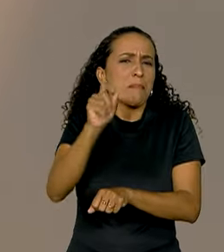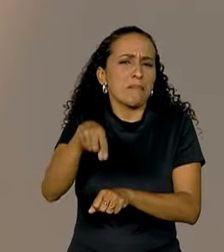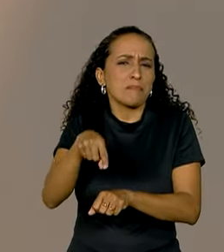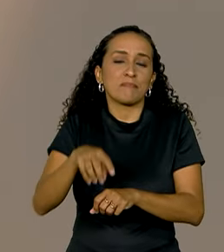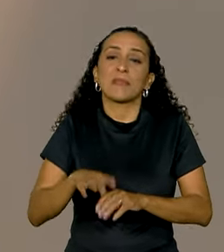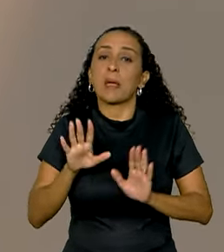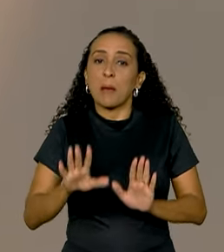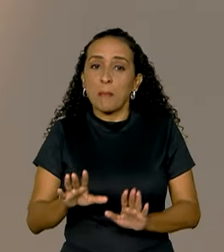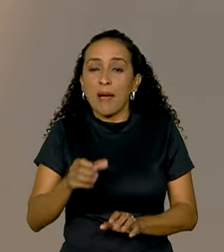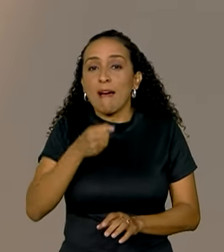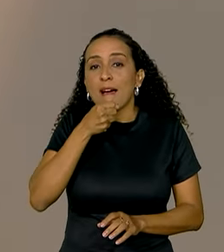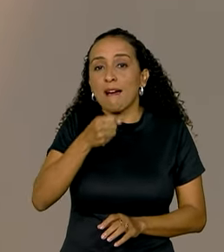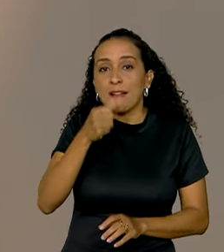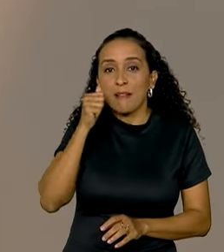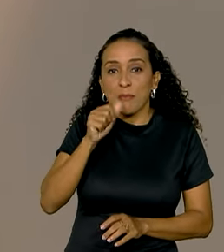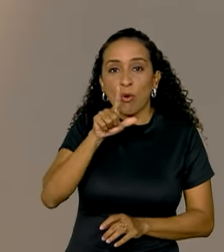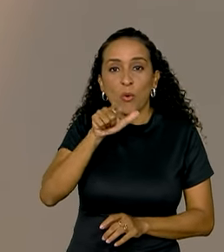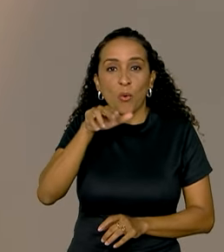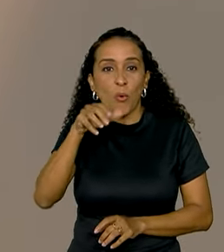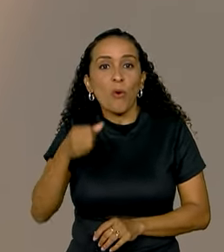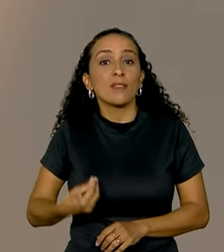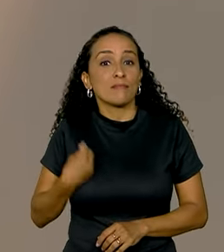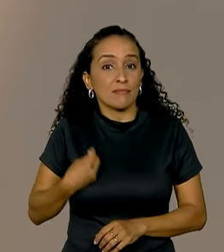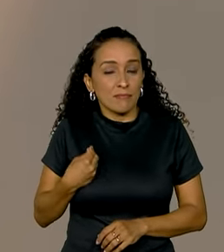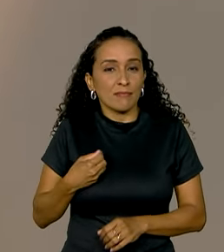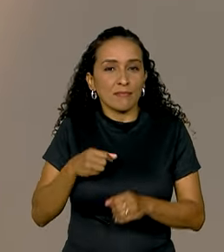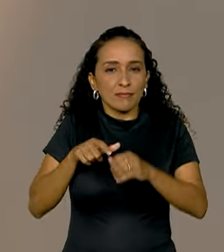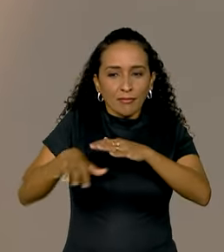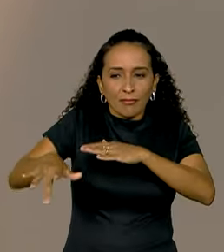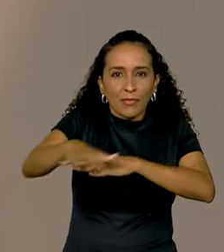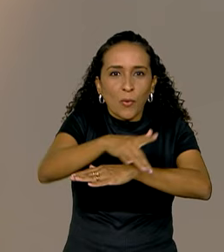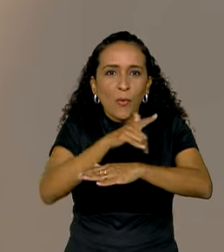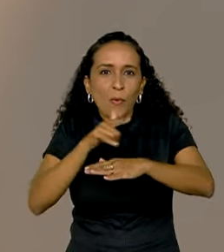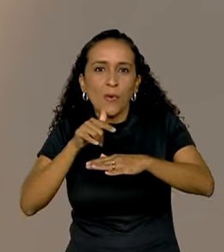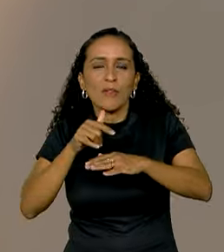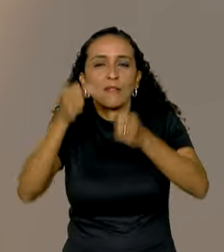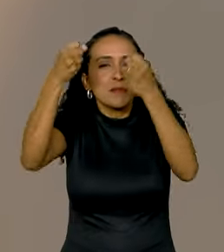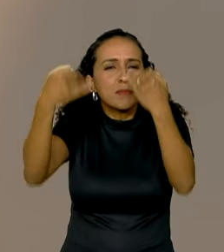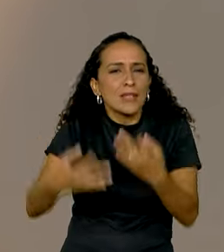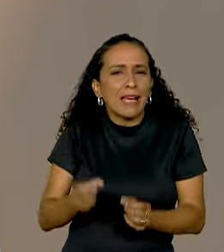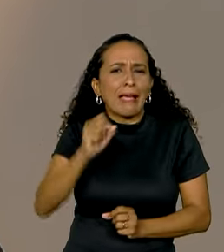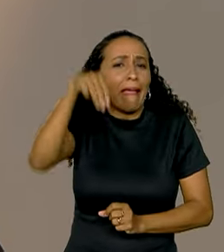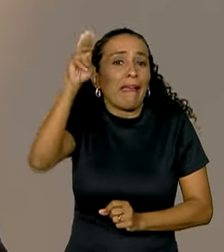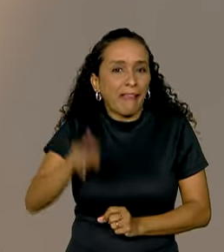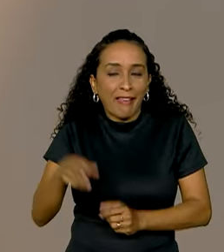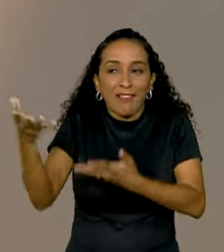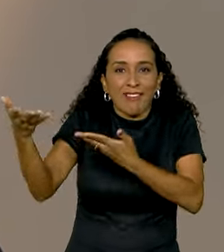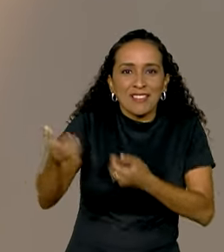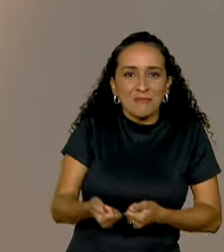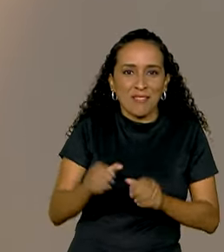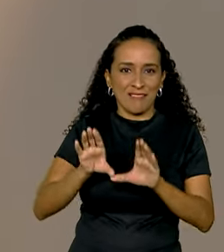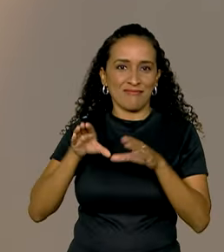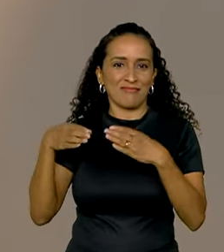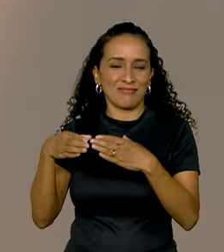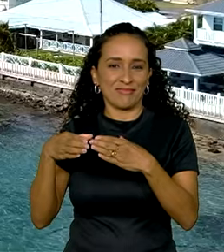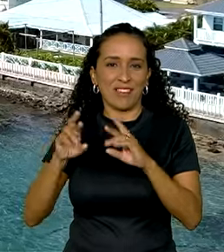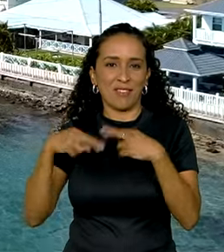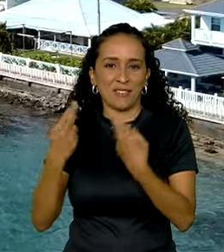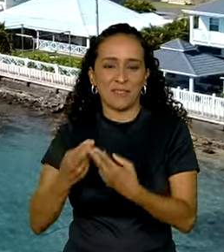Mas a repórter Luana Karen está lá nesta pequena ilha e vai explicar pra gente quem é o anfitrião desta cúpula.